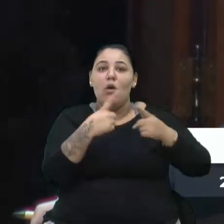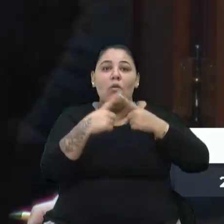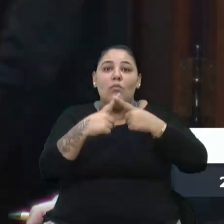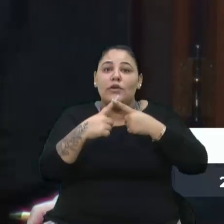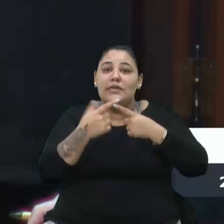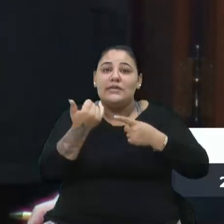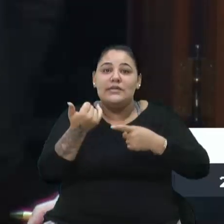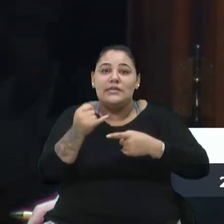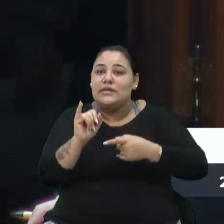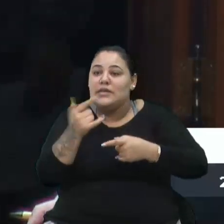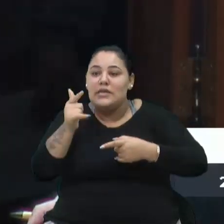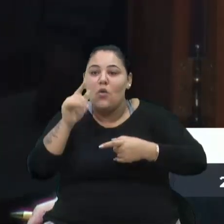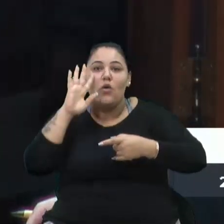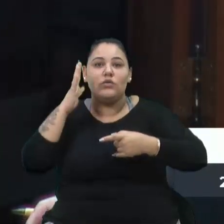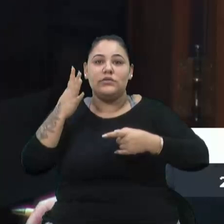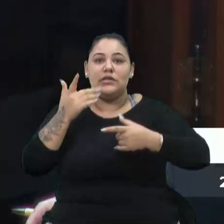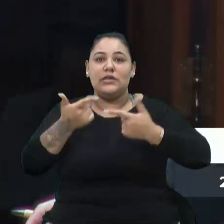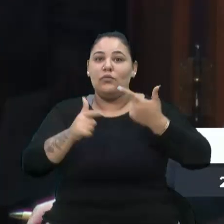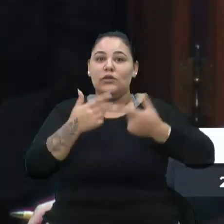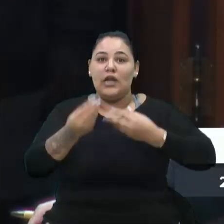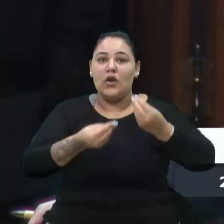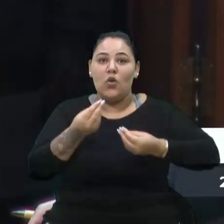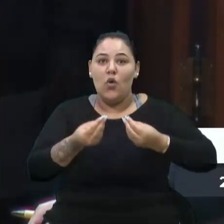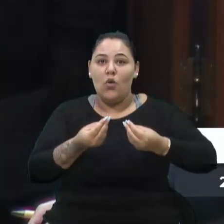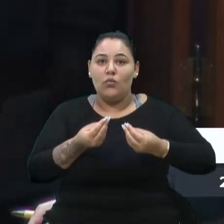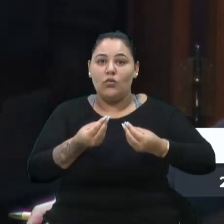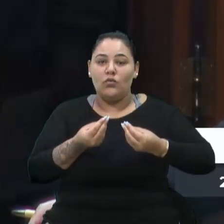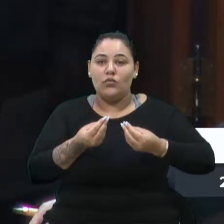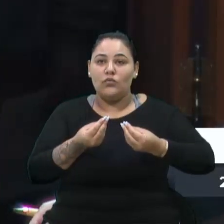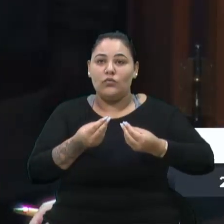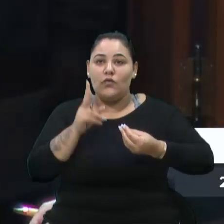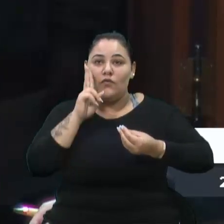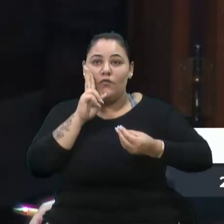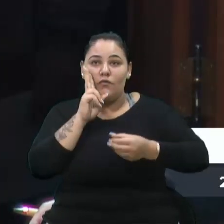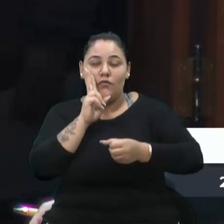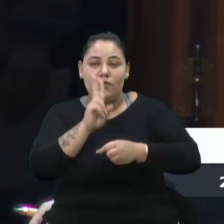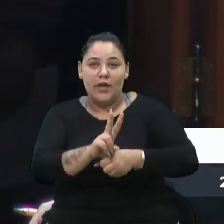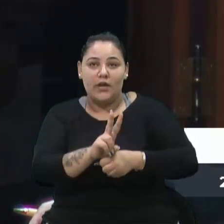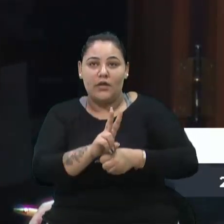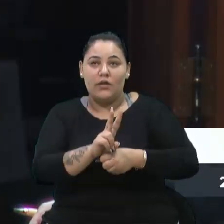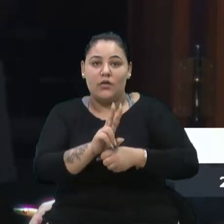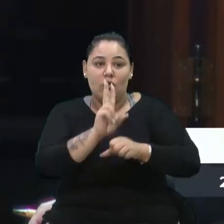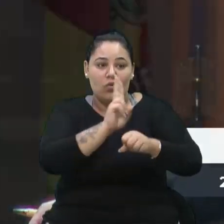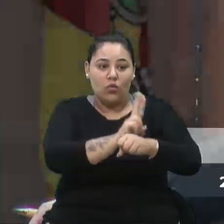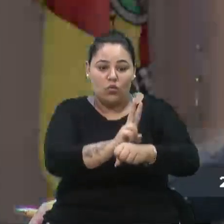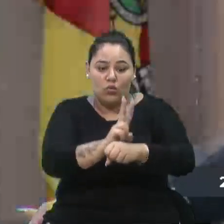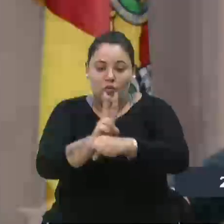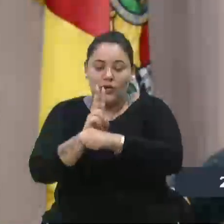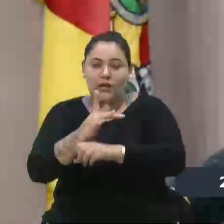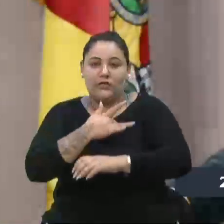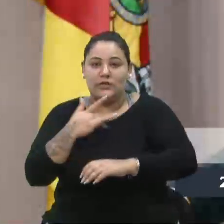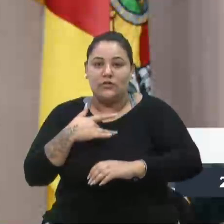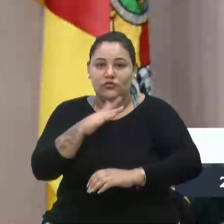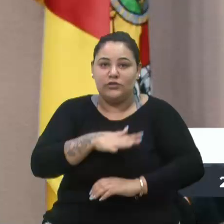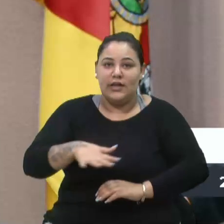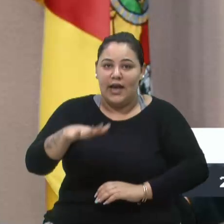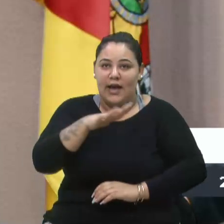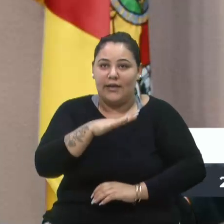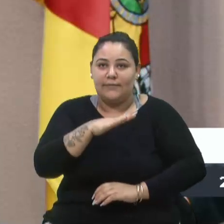nós não temos como fomentar também o cuidado com a saúde em todo o território brasileiro.